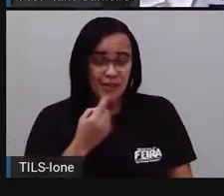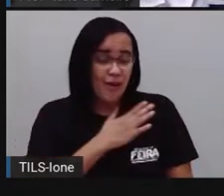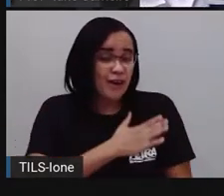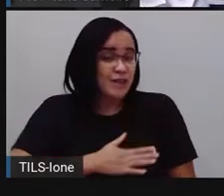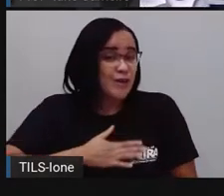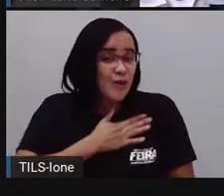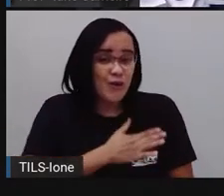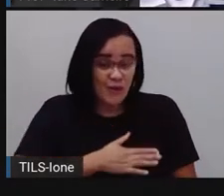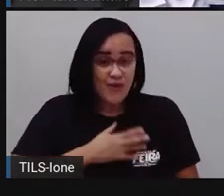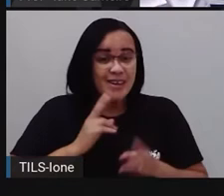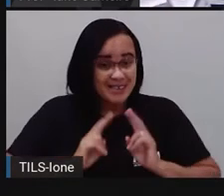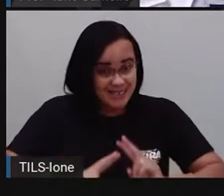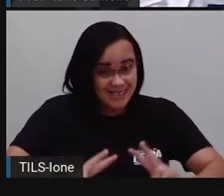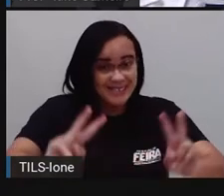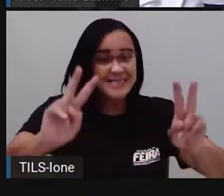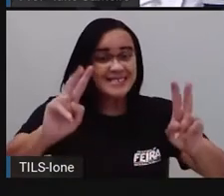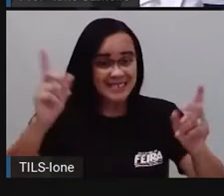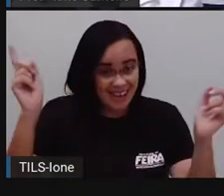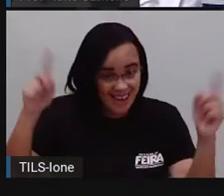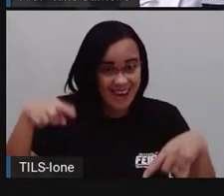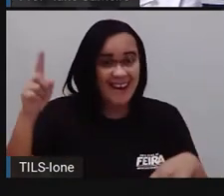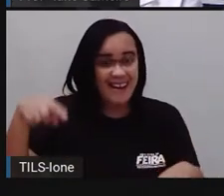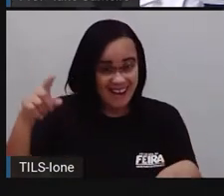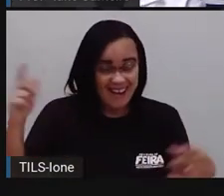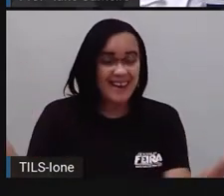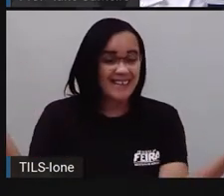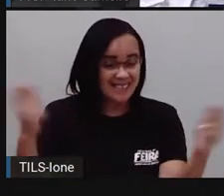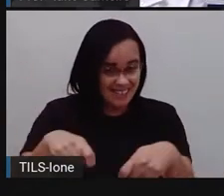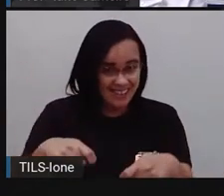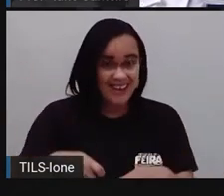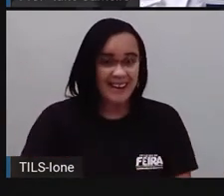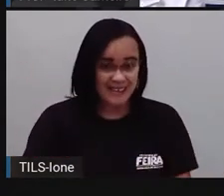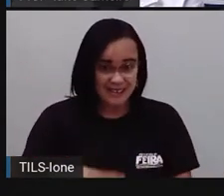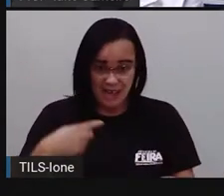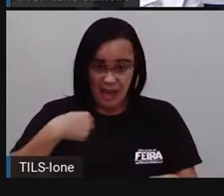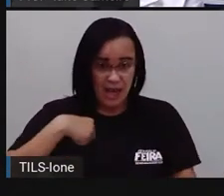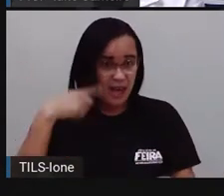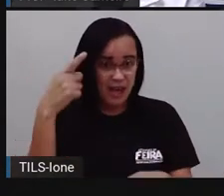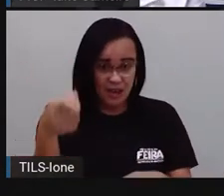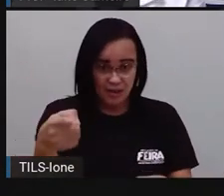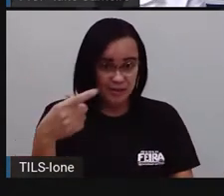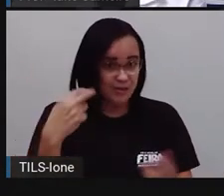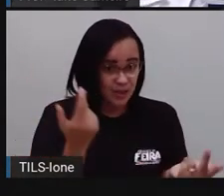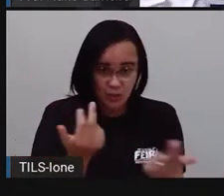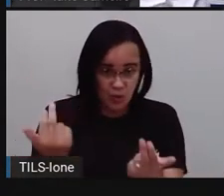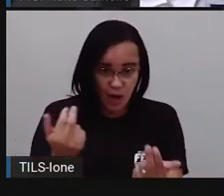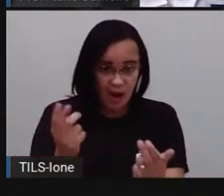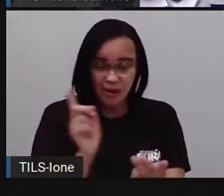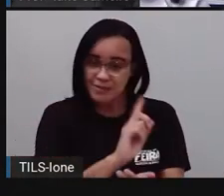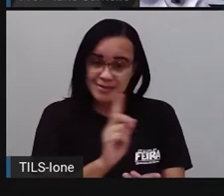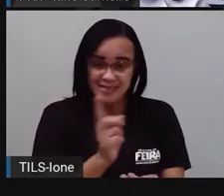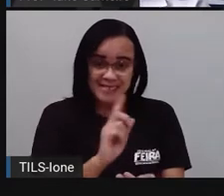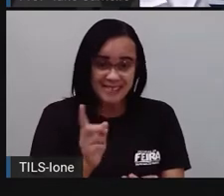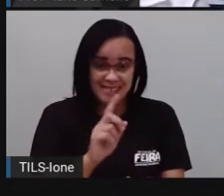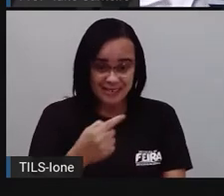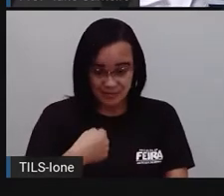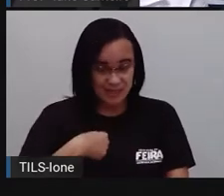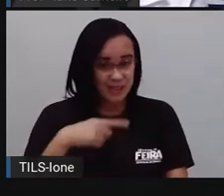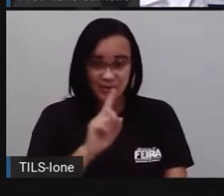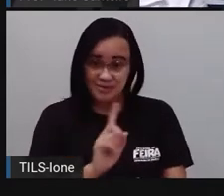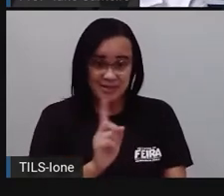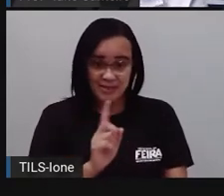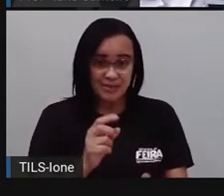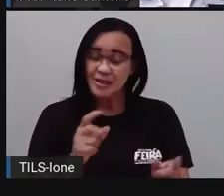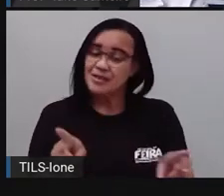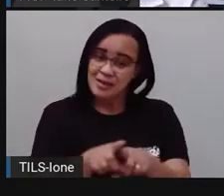assim que deve ser. Você não é igual a mim. Eu não sou igual a você. Mas nada disso importa, pois